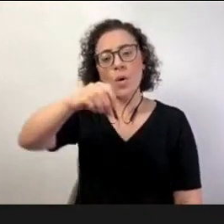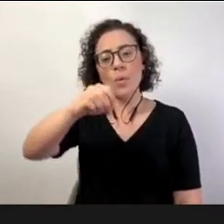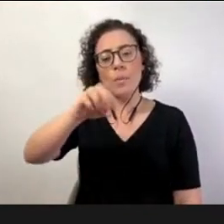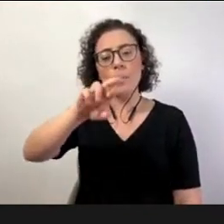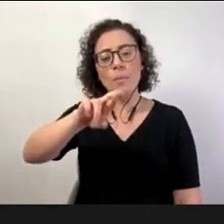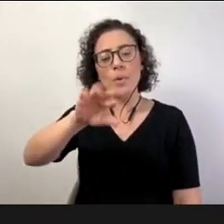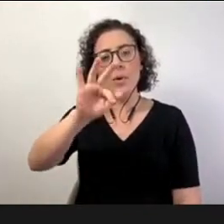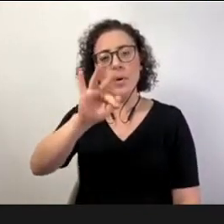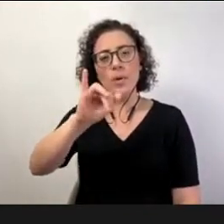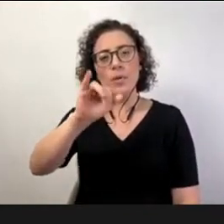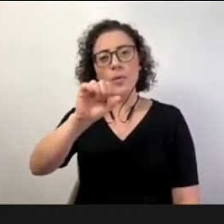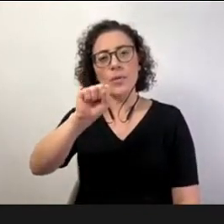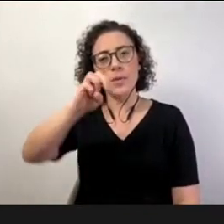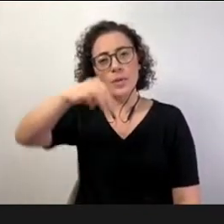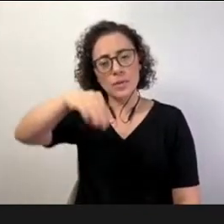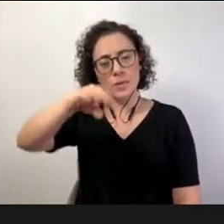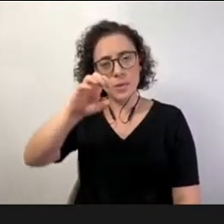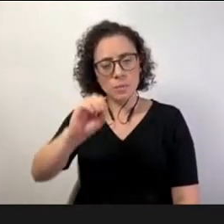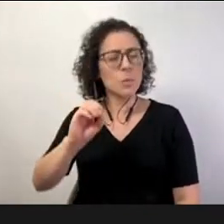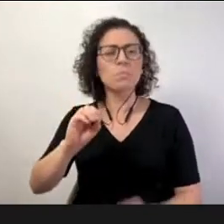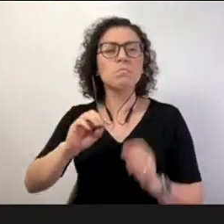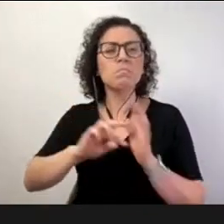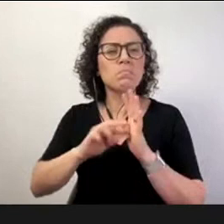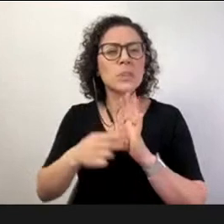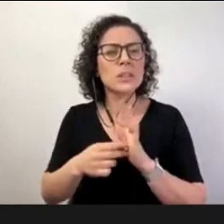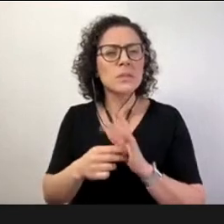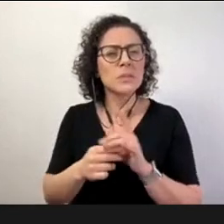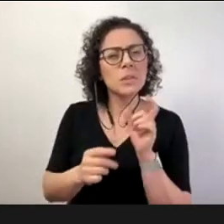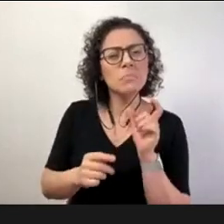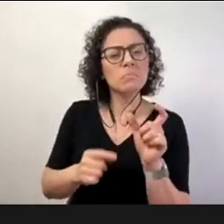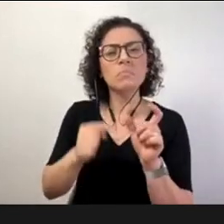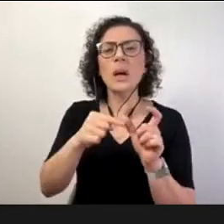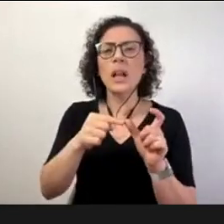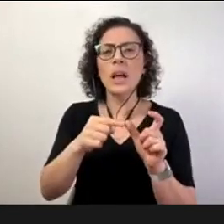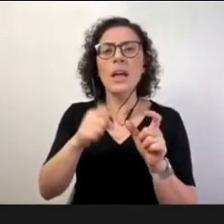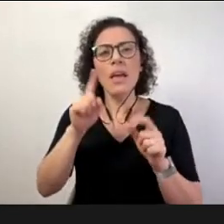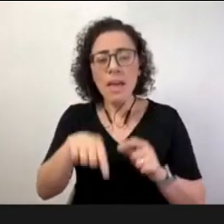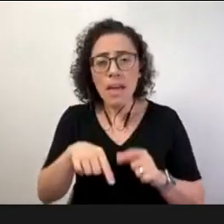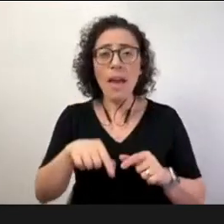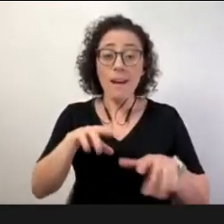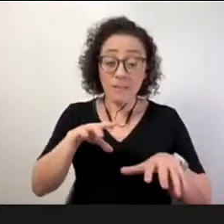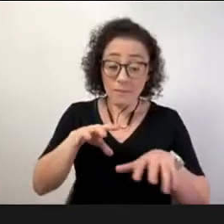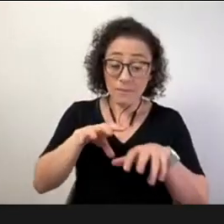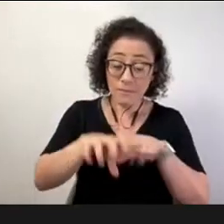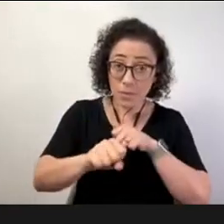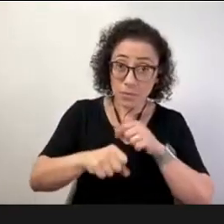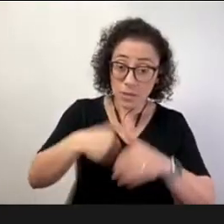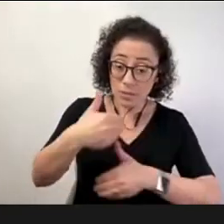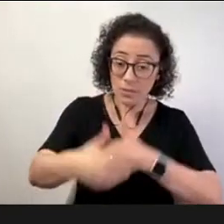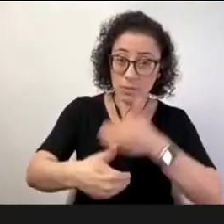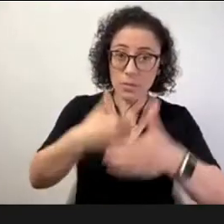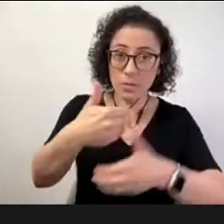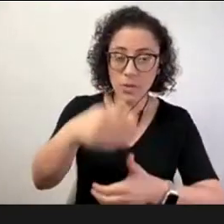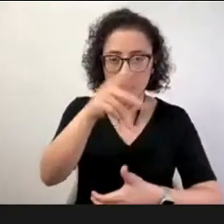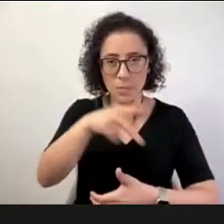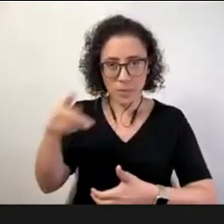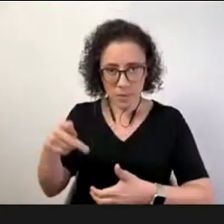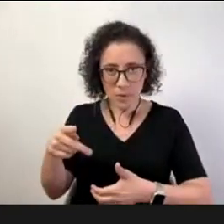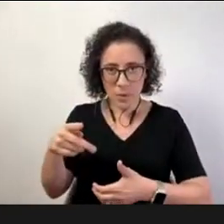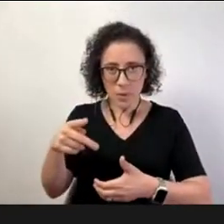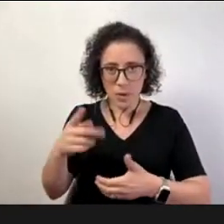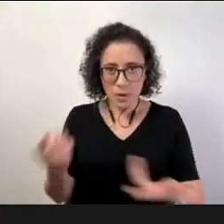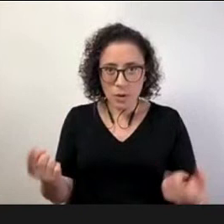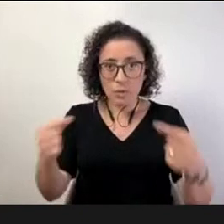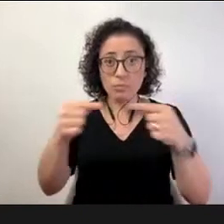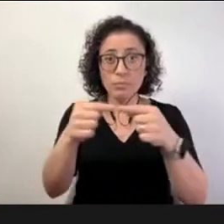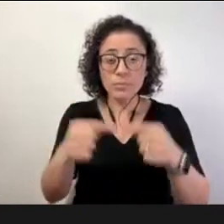nós devemos fazer a formação de professores exatamente nos contextos que os professores vão encontrar